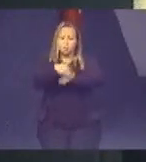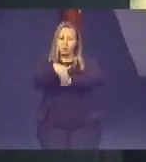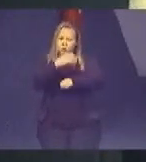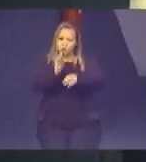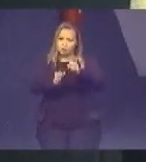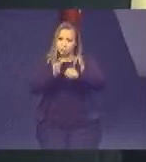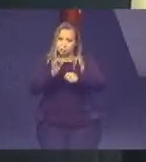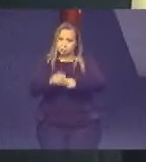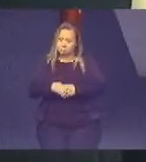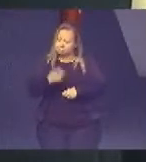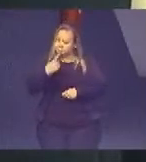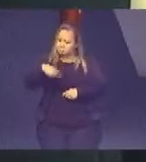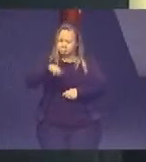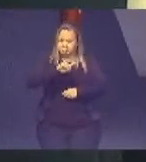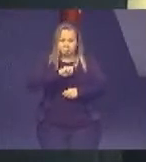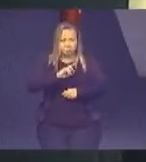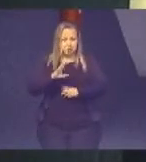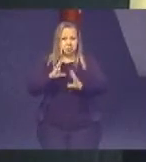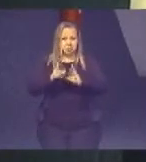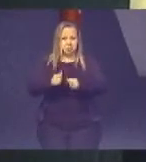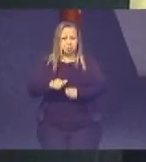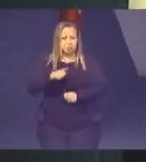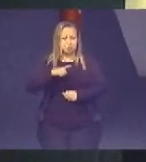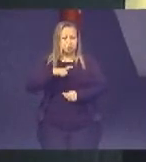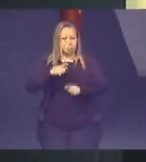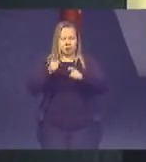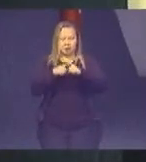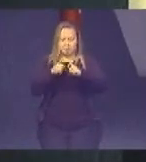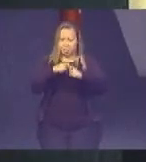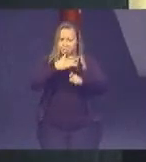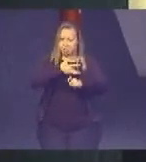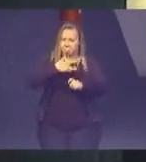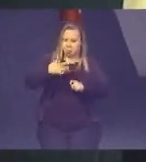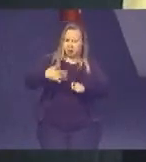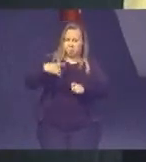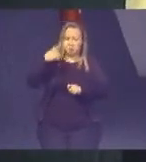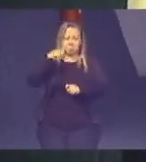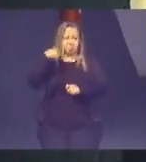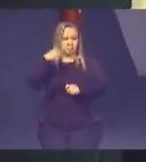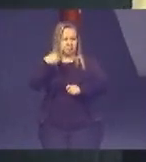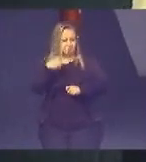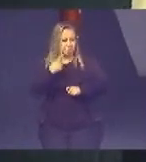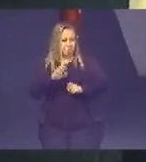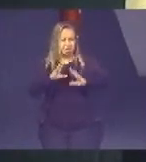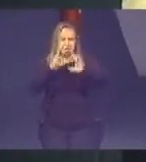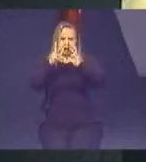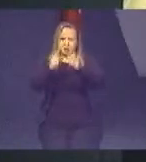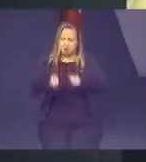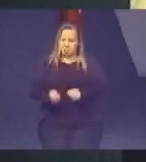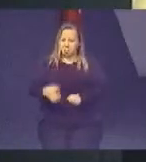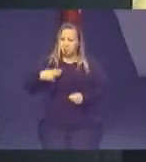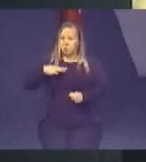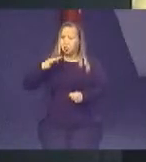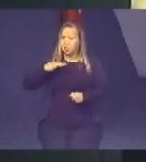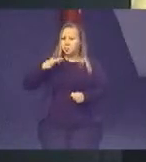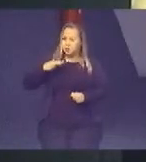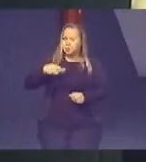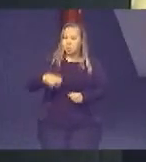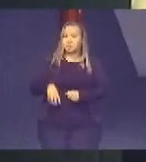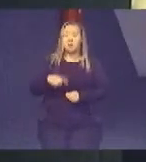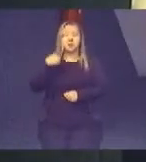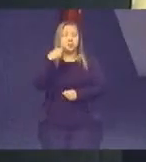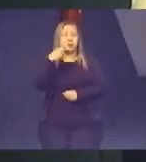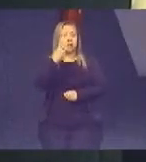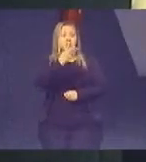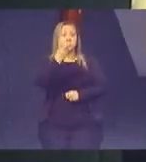Tínhamos médicos da saúde, tínhamos promotor, tínhamos defensores públicos, tínhamos advogados voluntários, advogados de três faculdades.